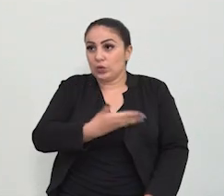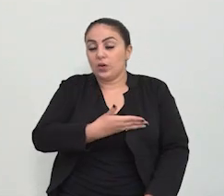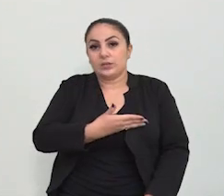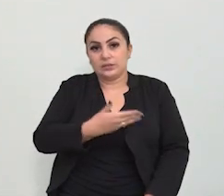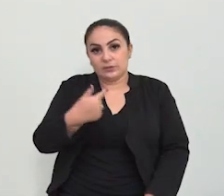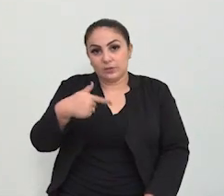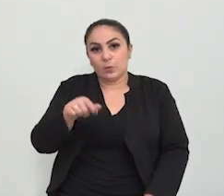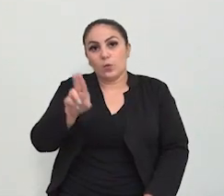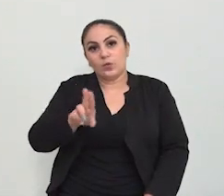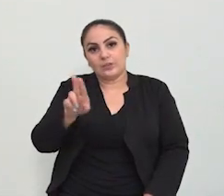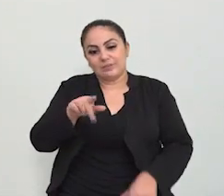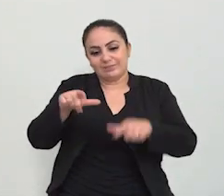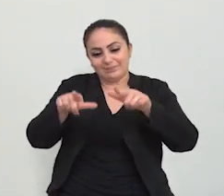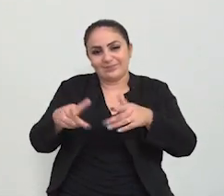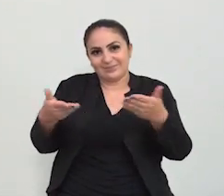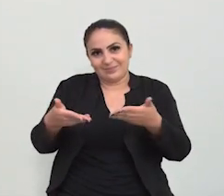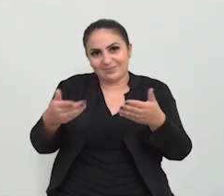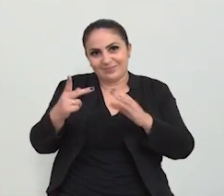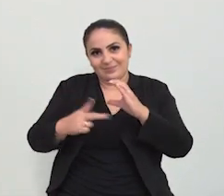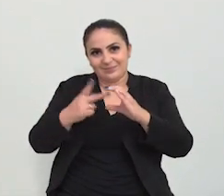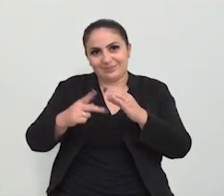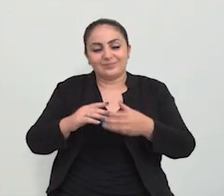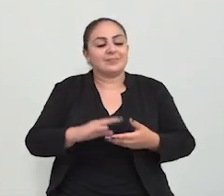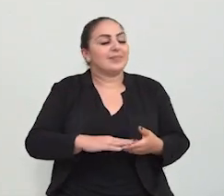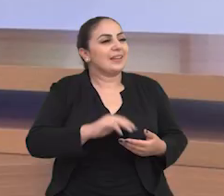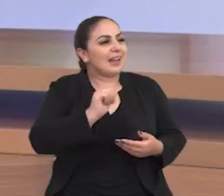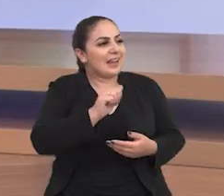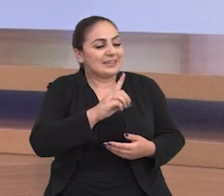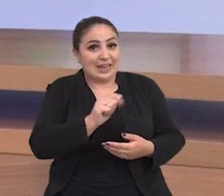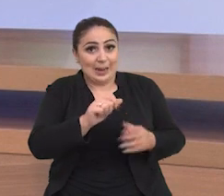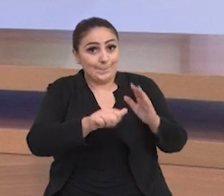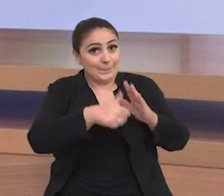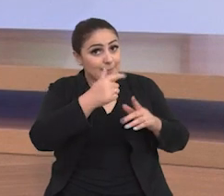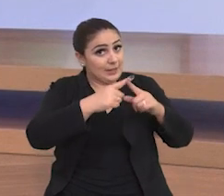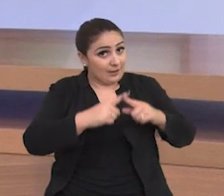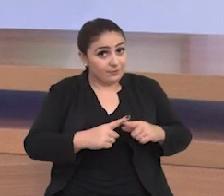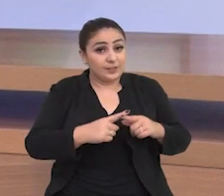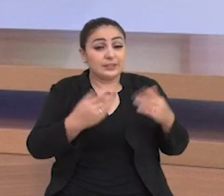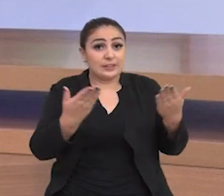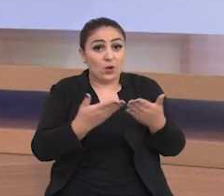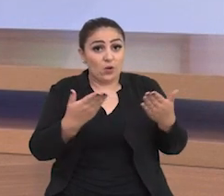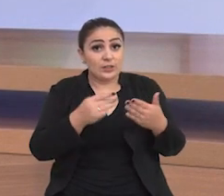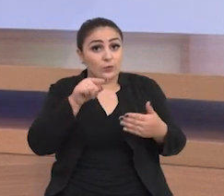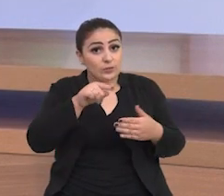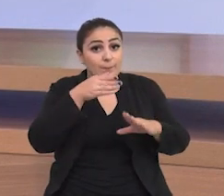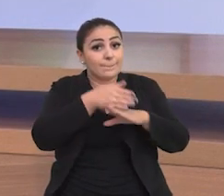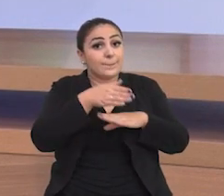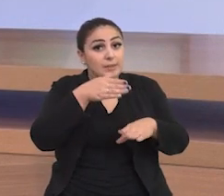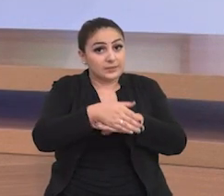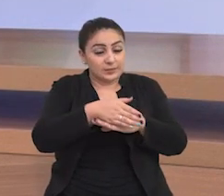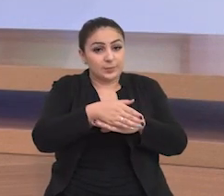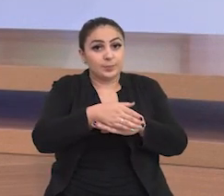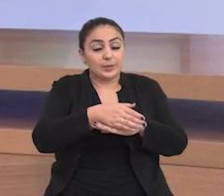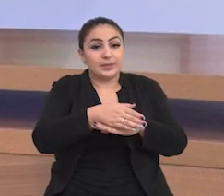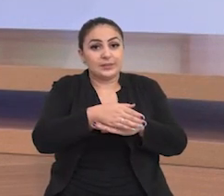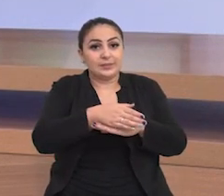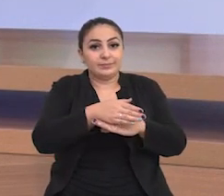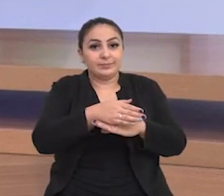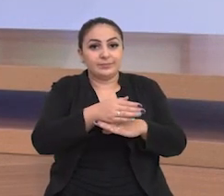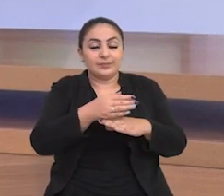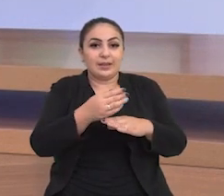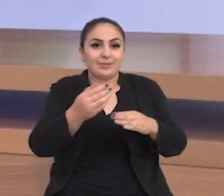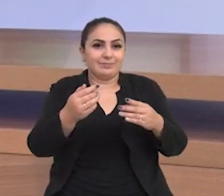nós vamos ocupar essa cadeira na Câmara. Ada, esta é a primeira vez então que você participa do